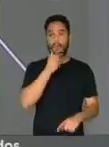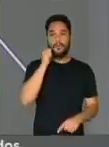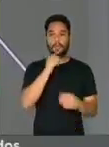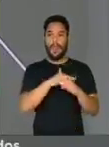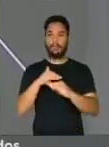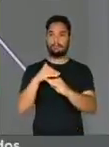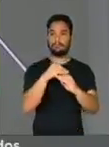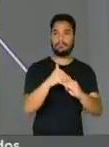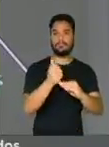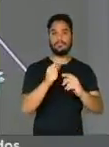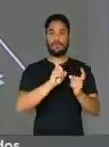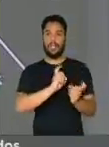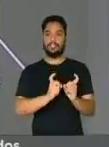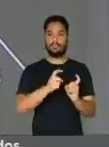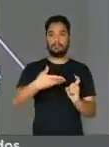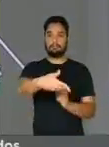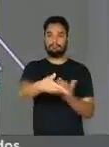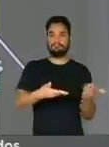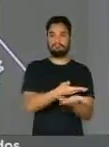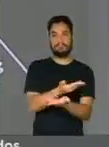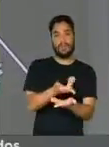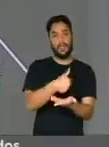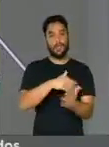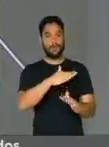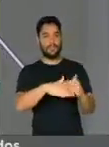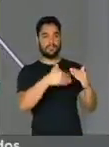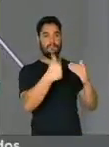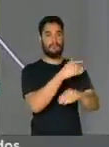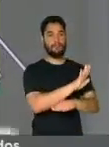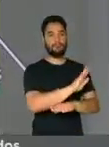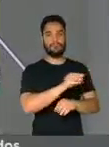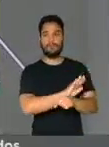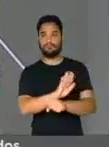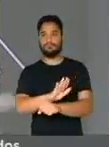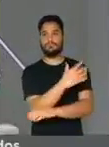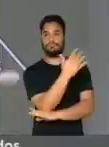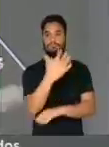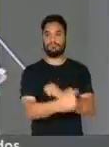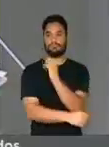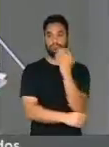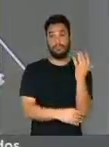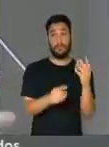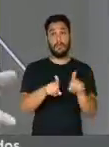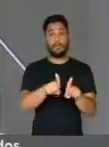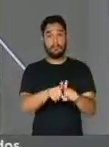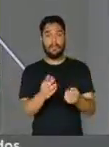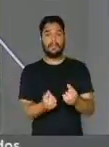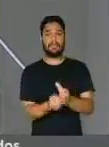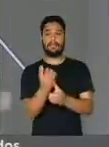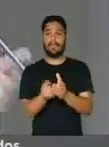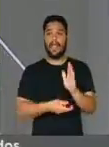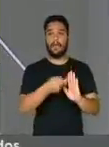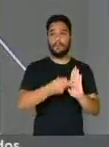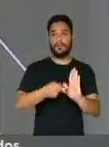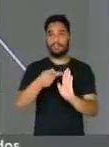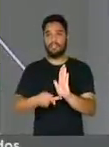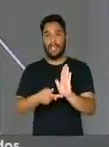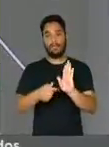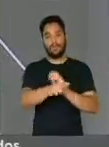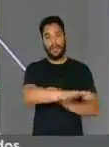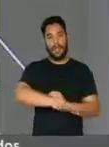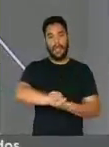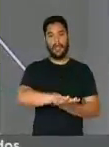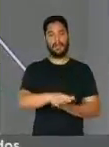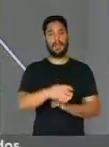promover a gestão compartilhada e o desenvolvimento sustentável. Além disso, políticas específicas para setores como